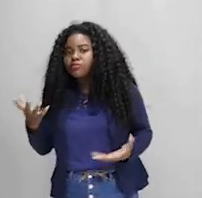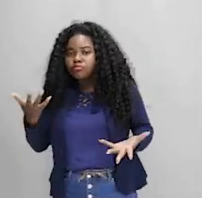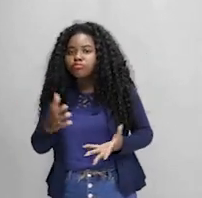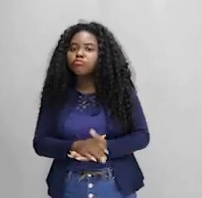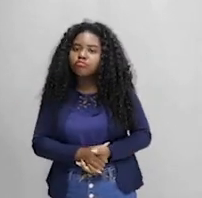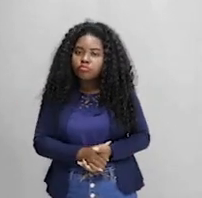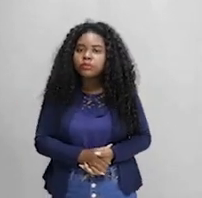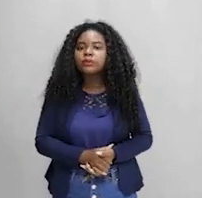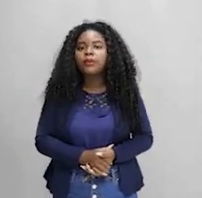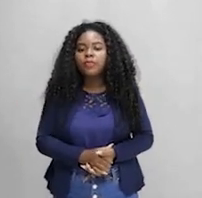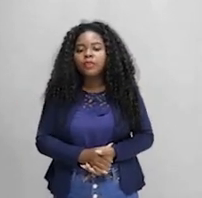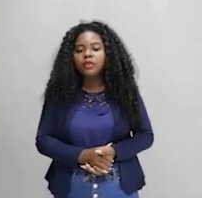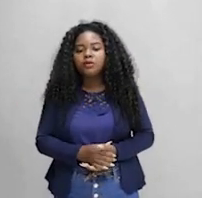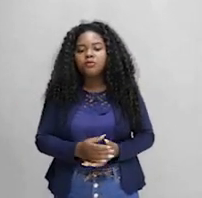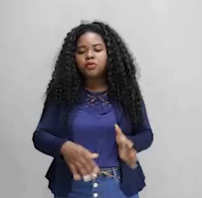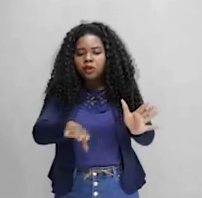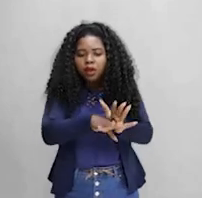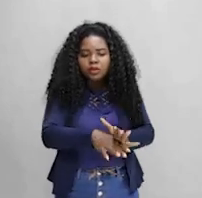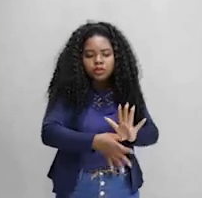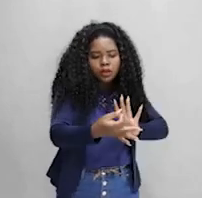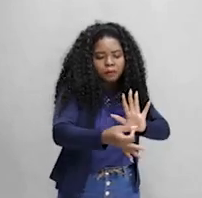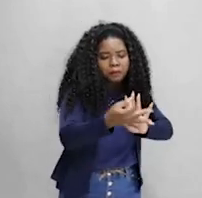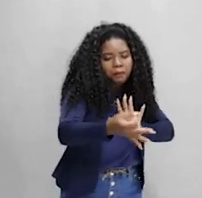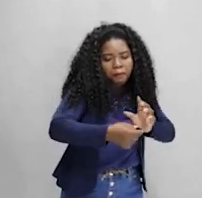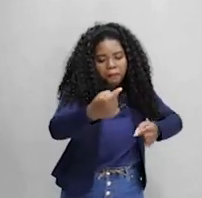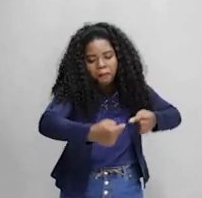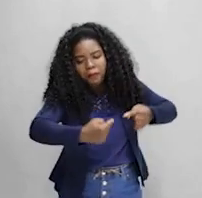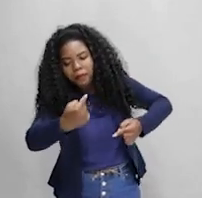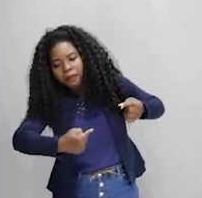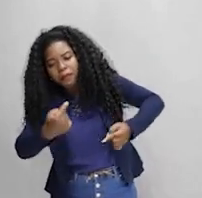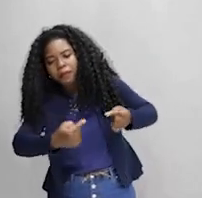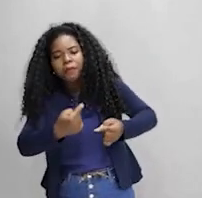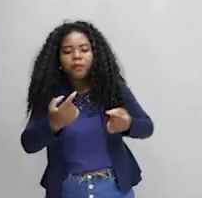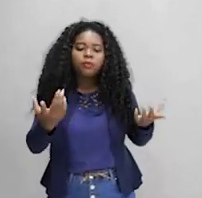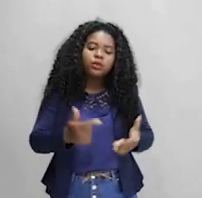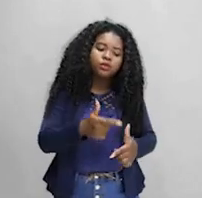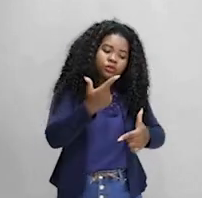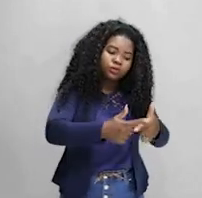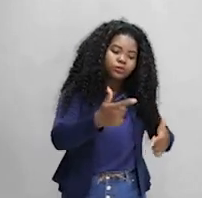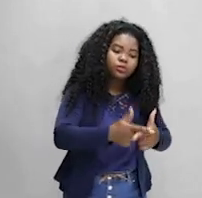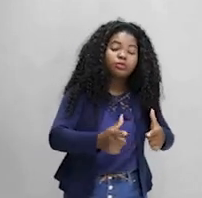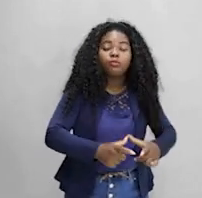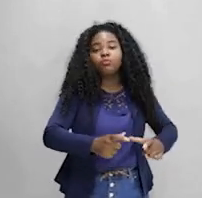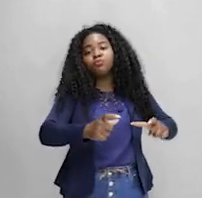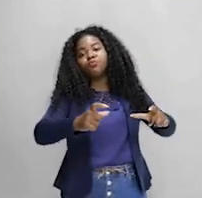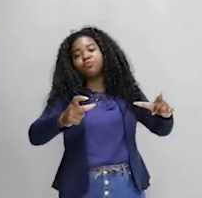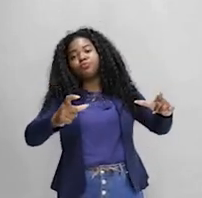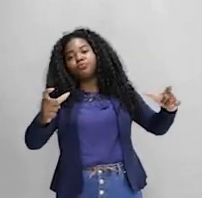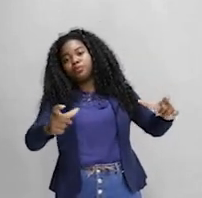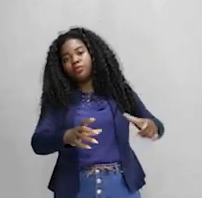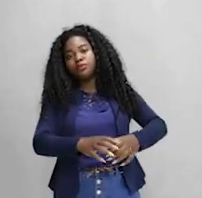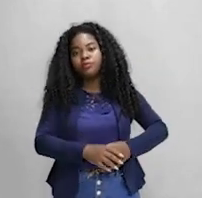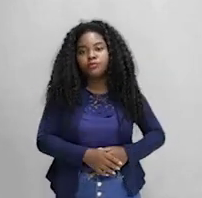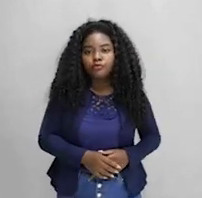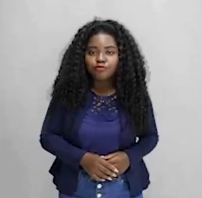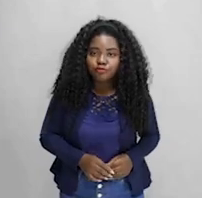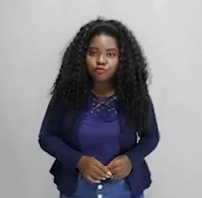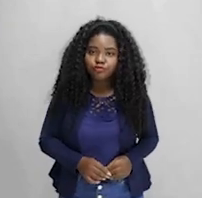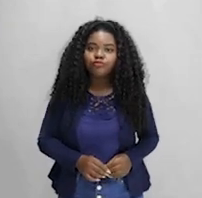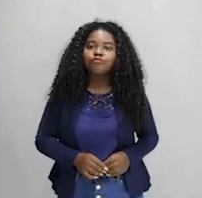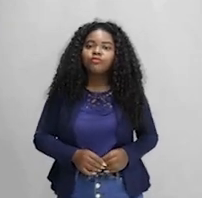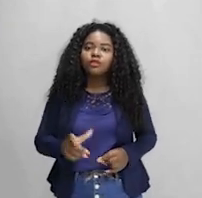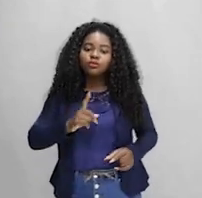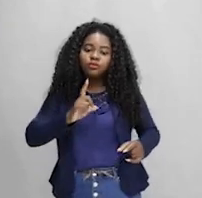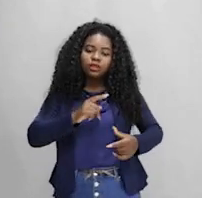consequências já são bem fortes. Então, mundo realmente precisa tomar ações para conter essas problemáticas